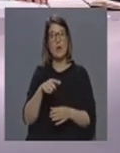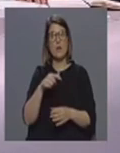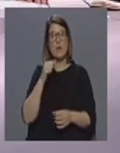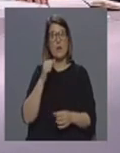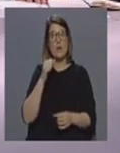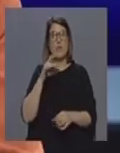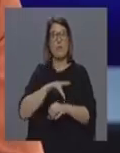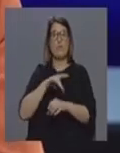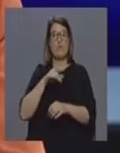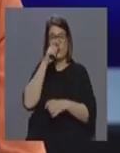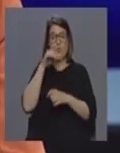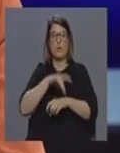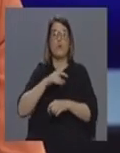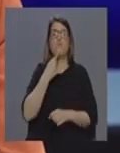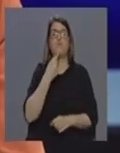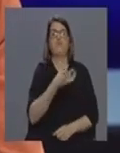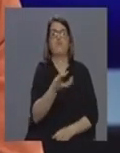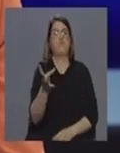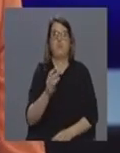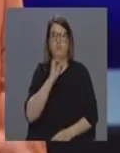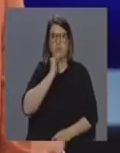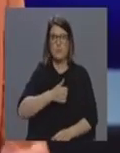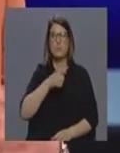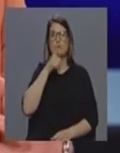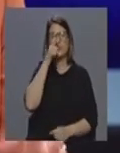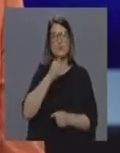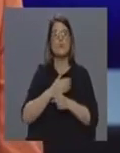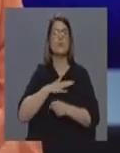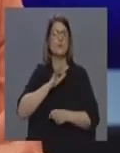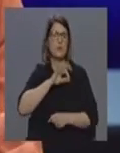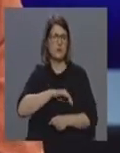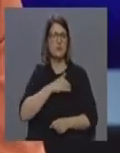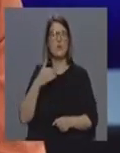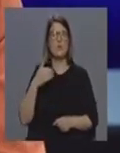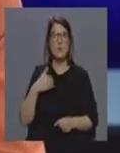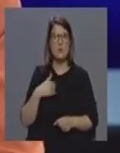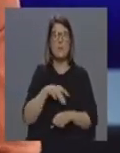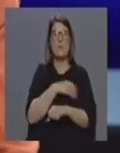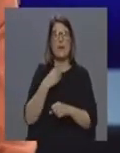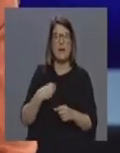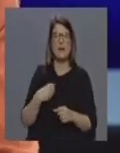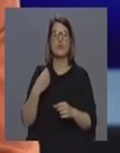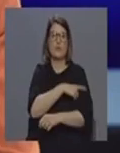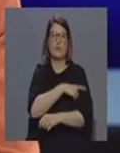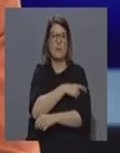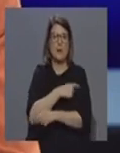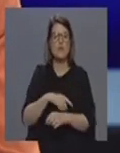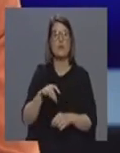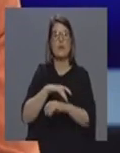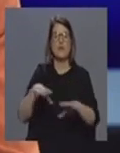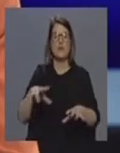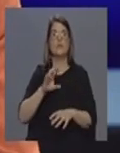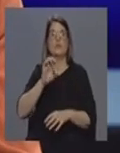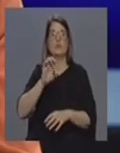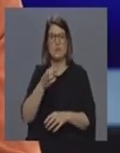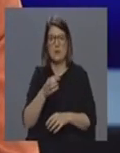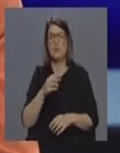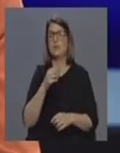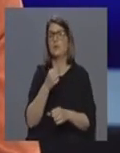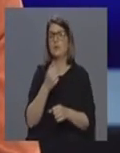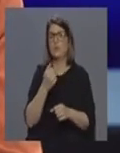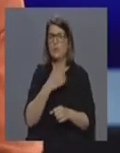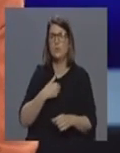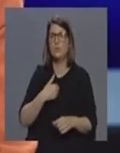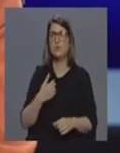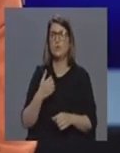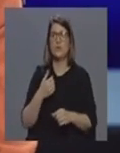de doentes. me disseram assim, os profissionais de saúde, médicos, enfermeiros e sistema regional de saúde, hospitais, estão preparados para este tipo